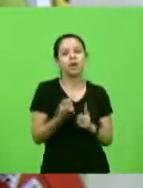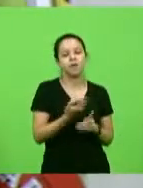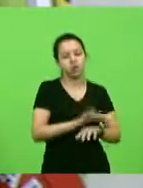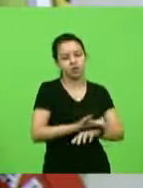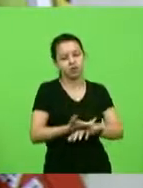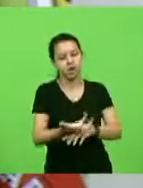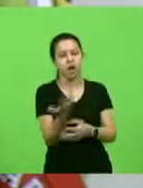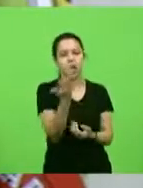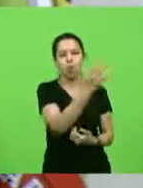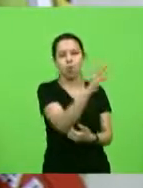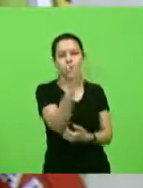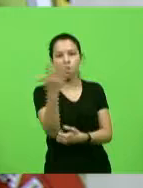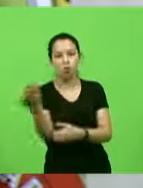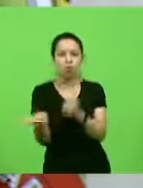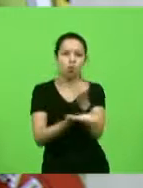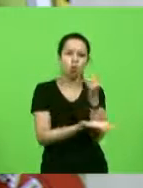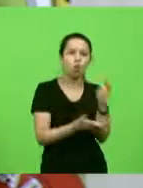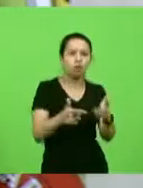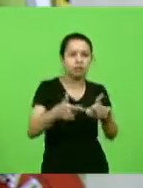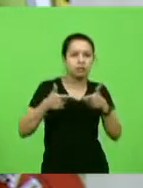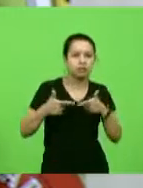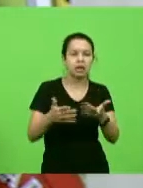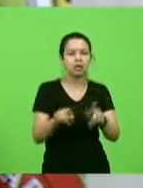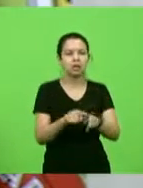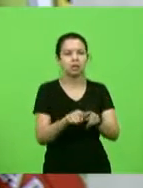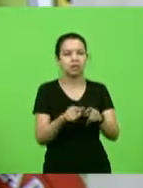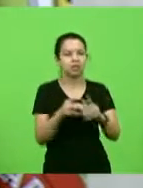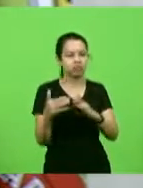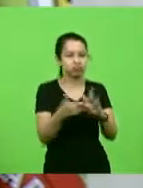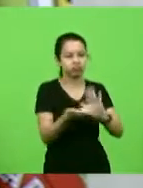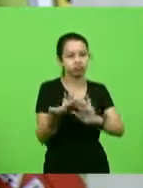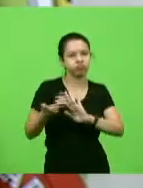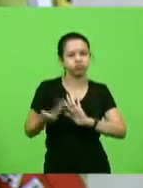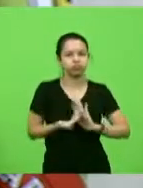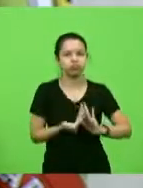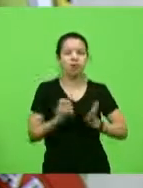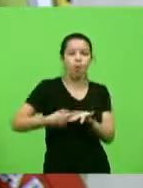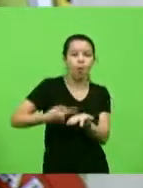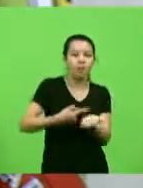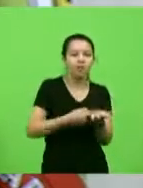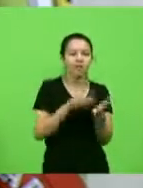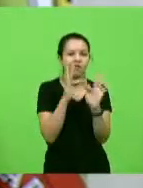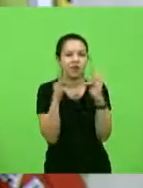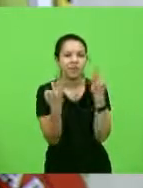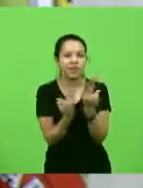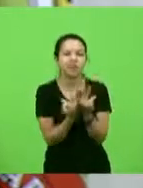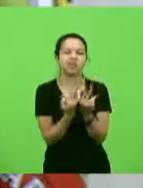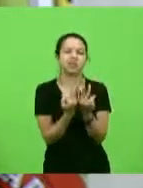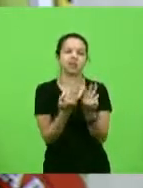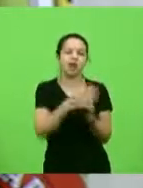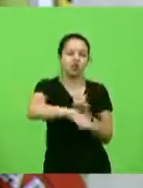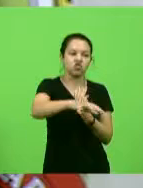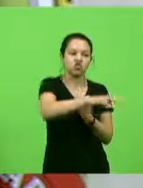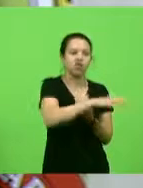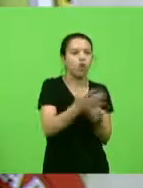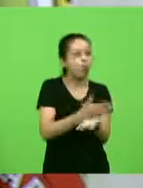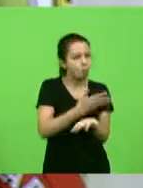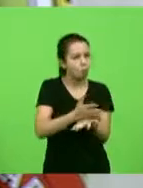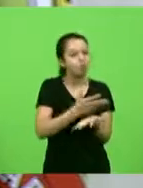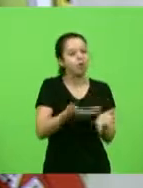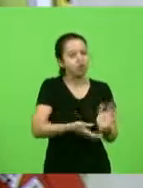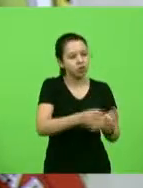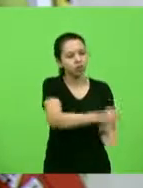desapropriações. Foram muitas tratativas, acertos com famílias da região, algumas removidas, mas a obra andou,